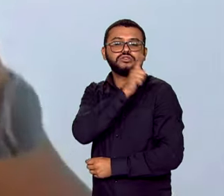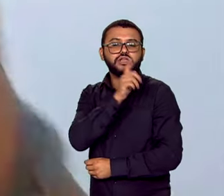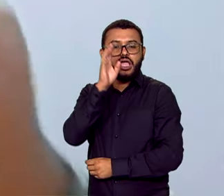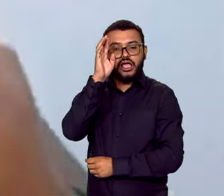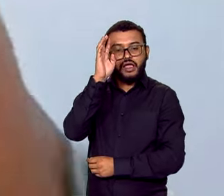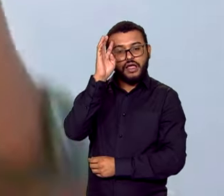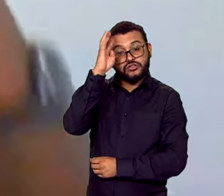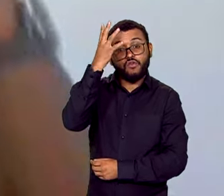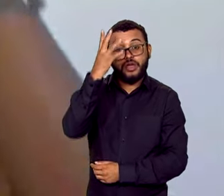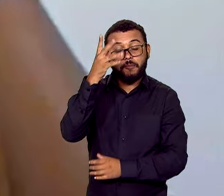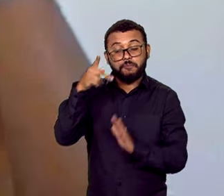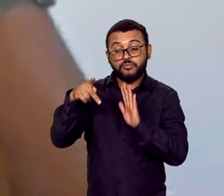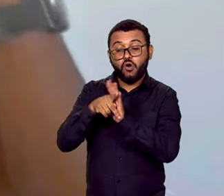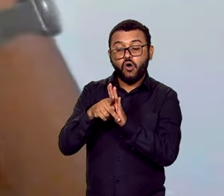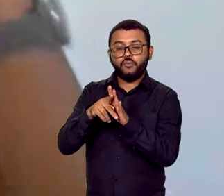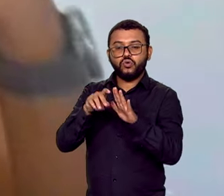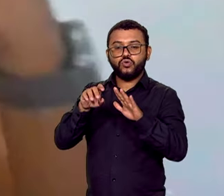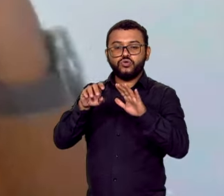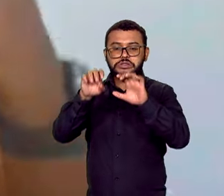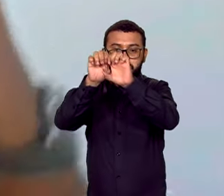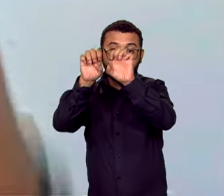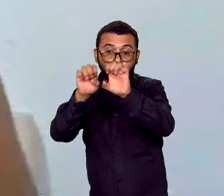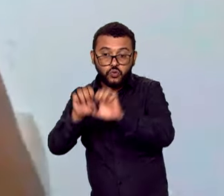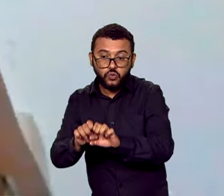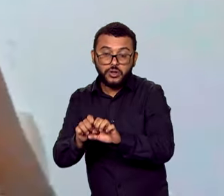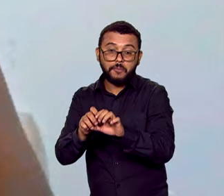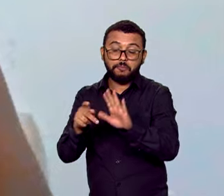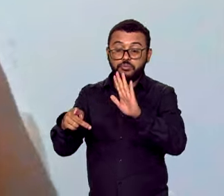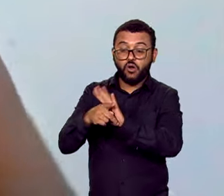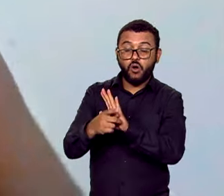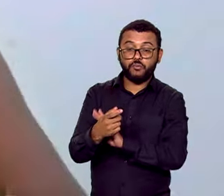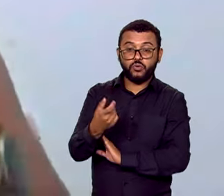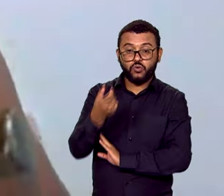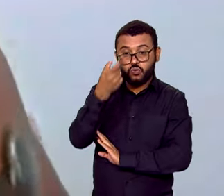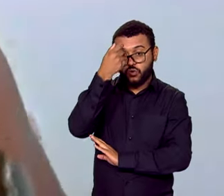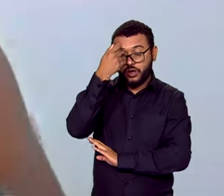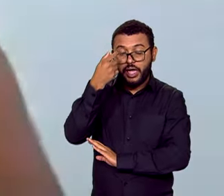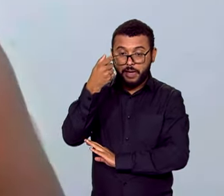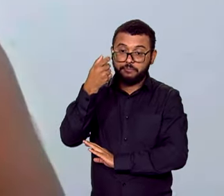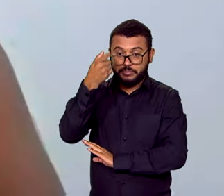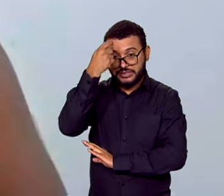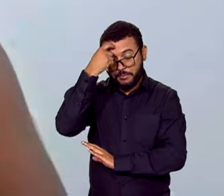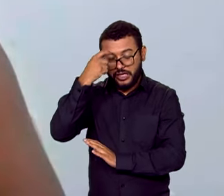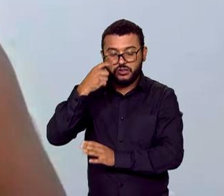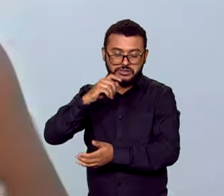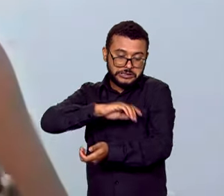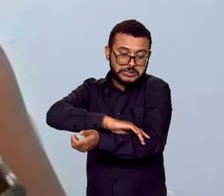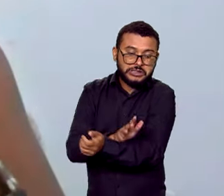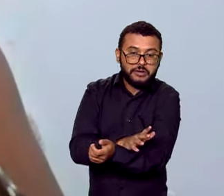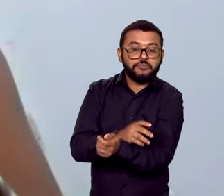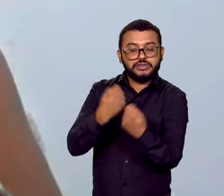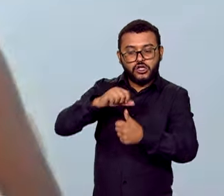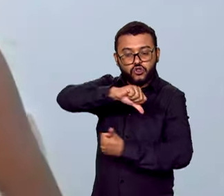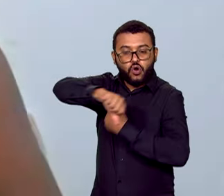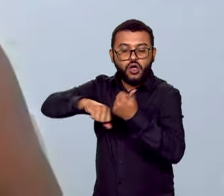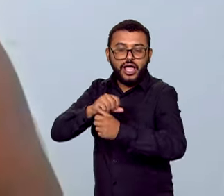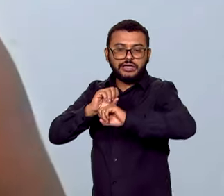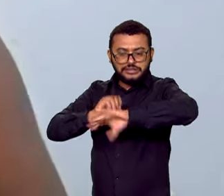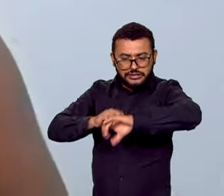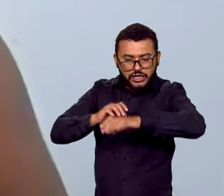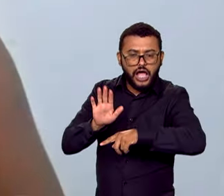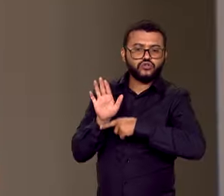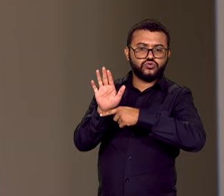com que essa estruturação racista caia é por meio da educação, é por meio de políticas